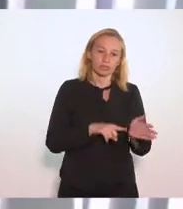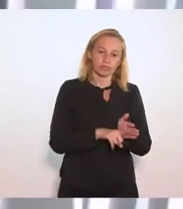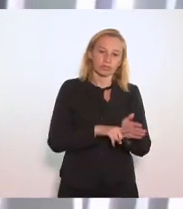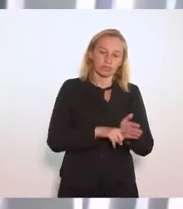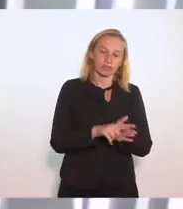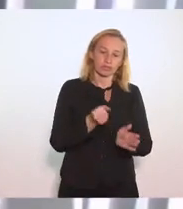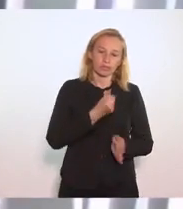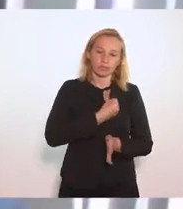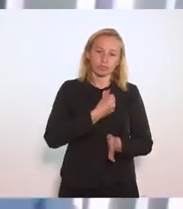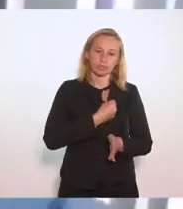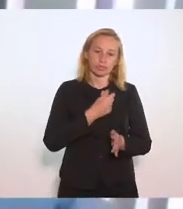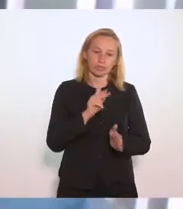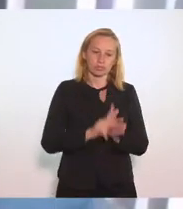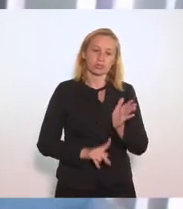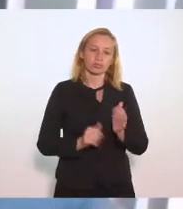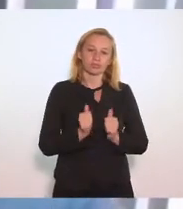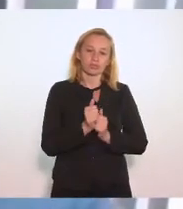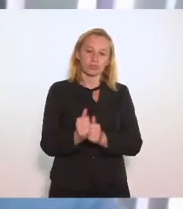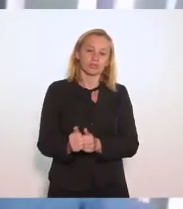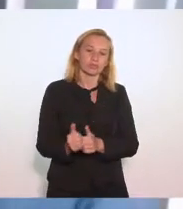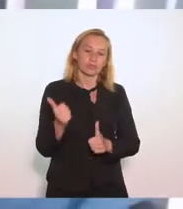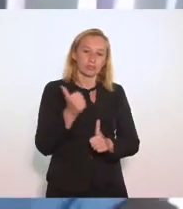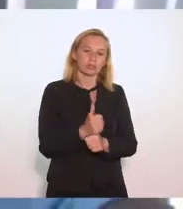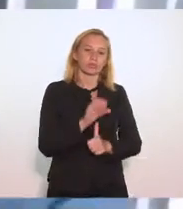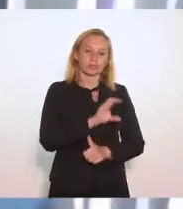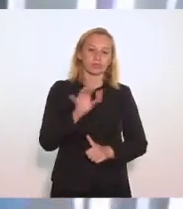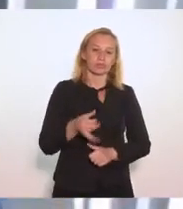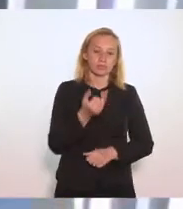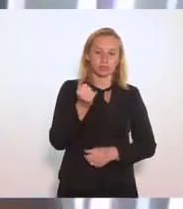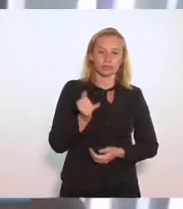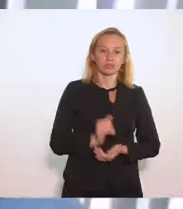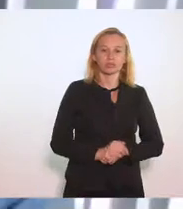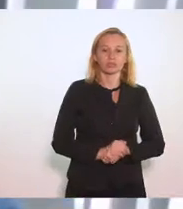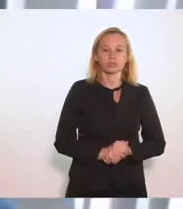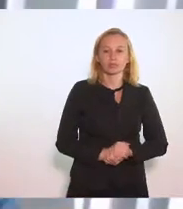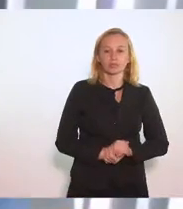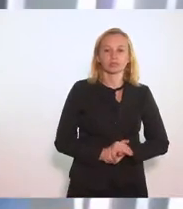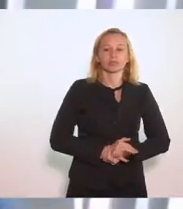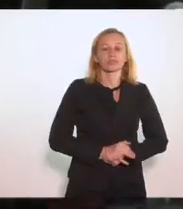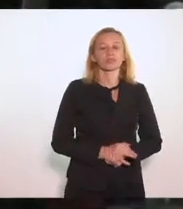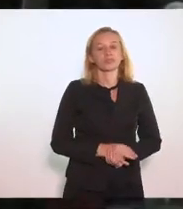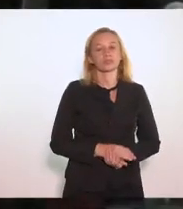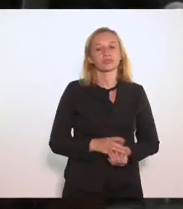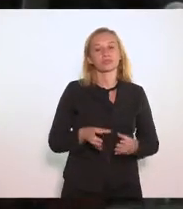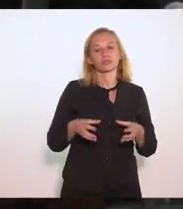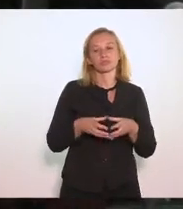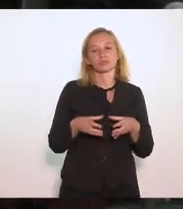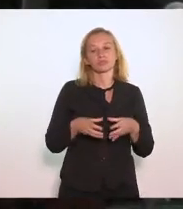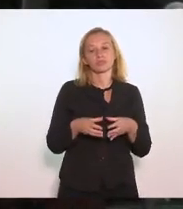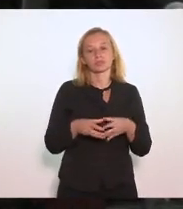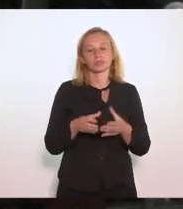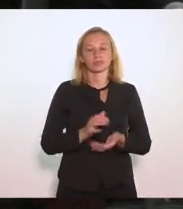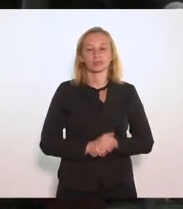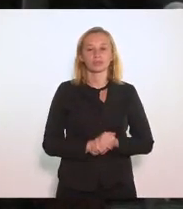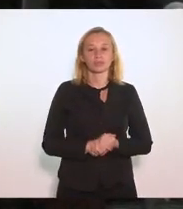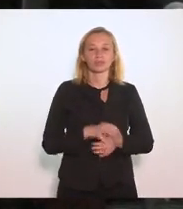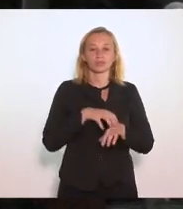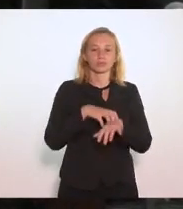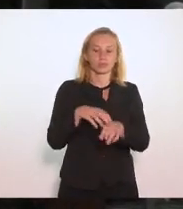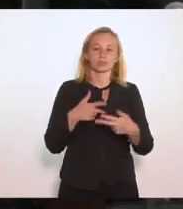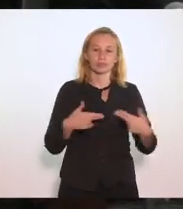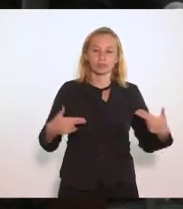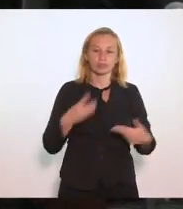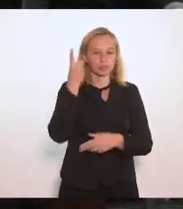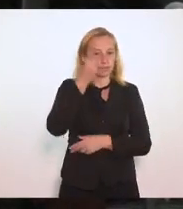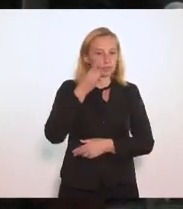Preconizados pelo projeto Então, acompanhe o substitutivo da CCJ Pela Comissão de Transportes, deputado